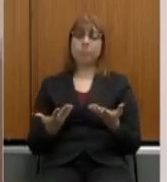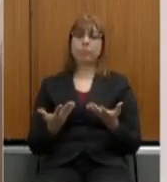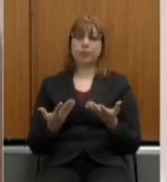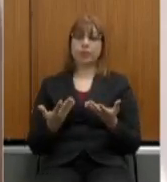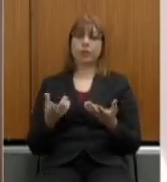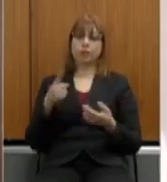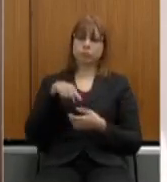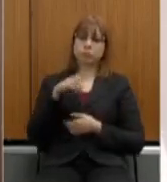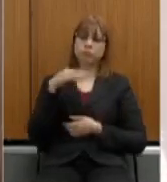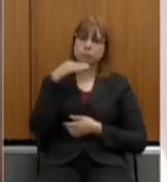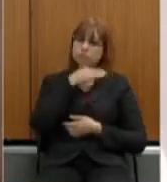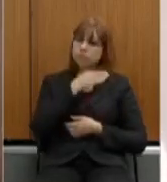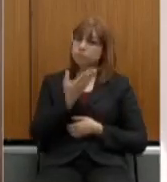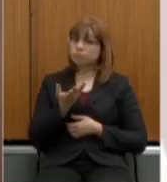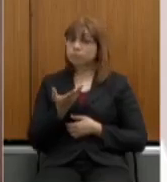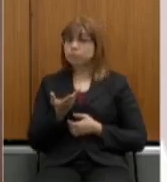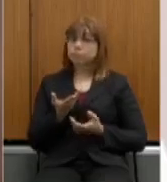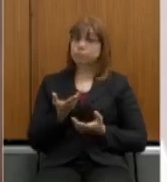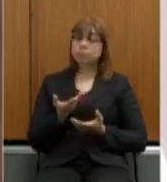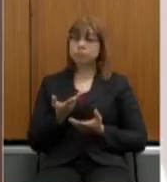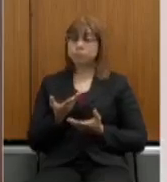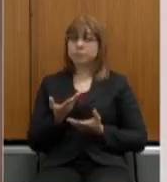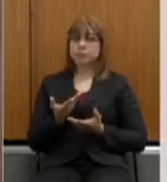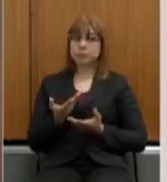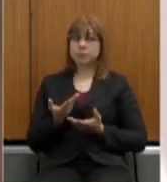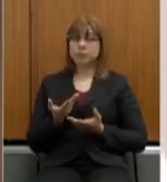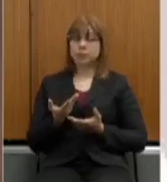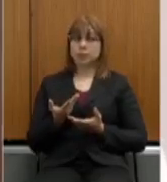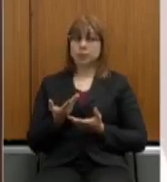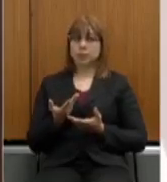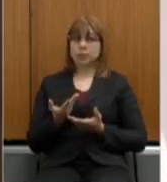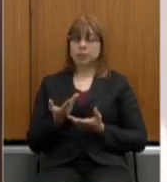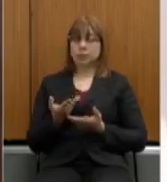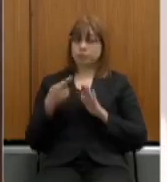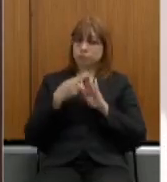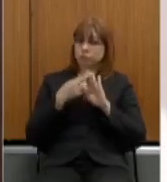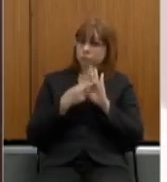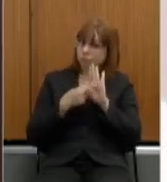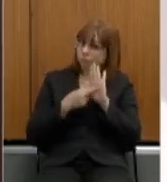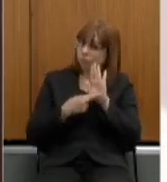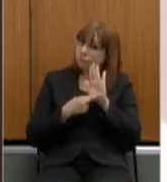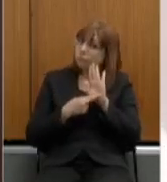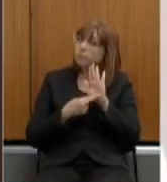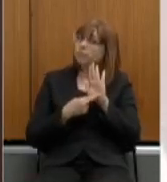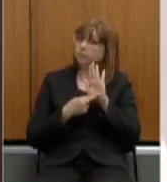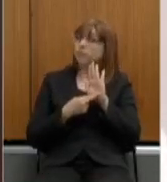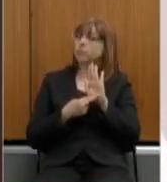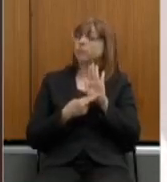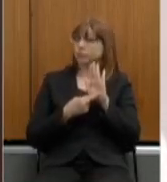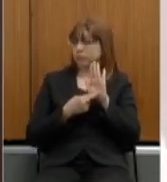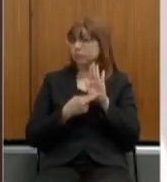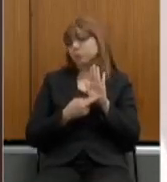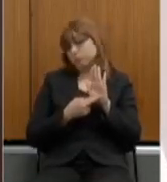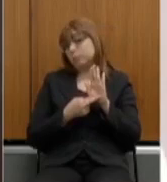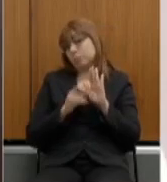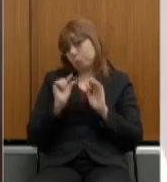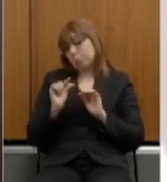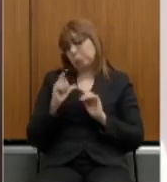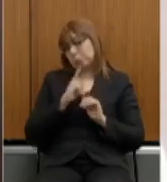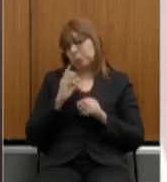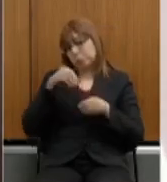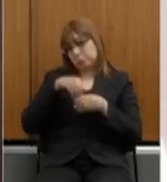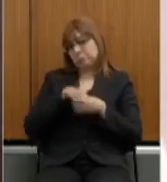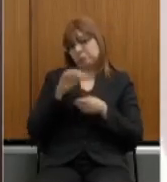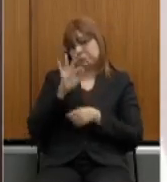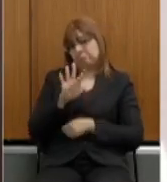os senhores já veem que a gente, que algum nível de regulamentação nós tivemos dentro da área federal, algum